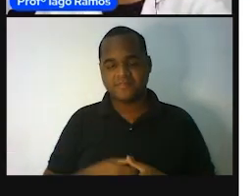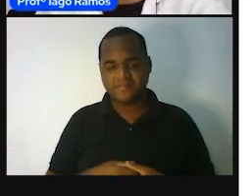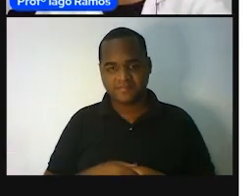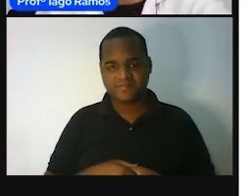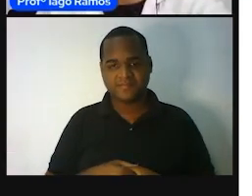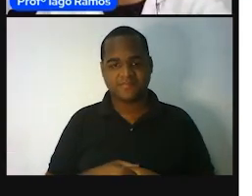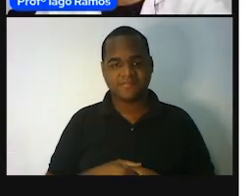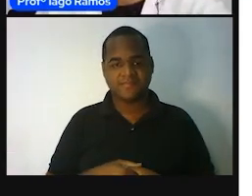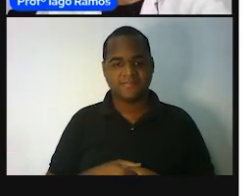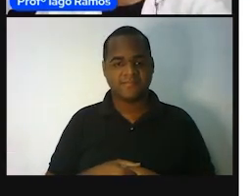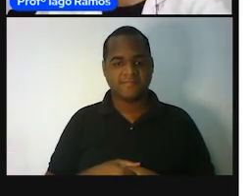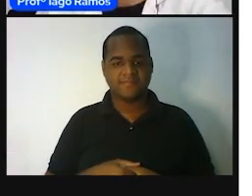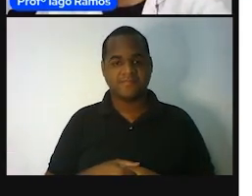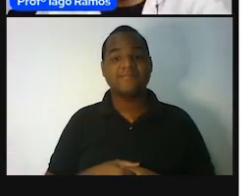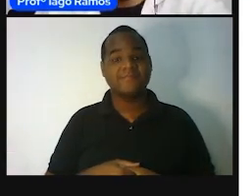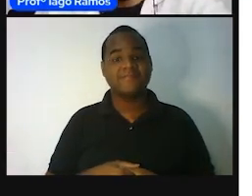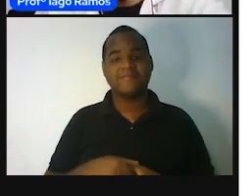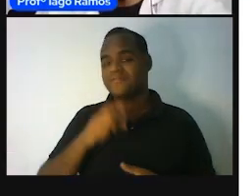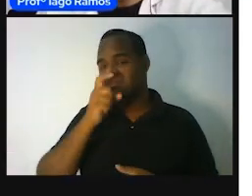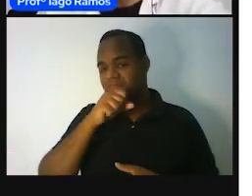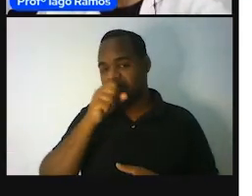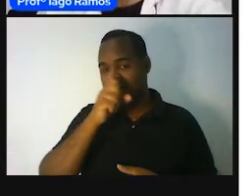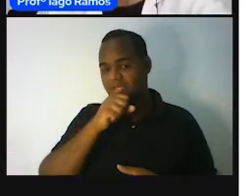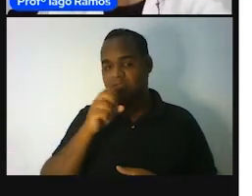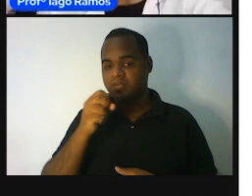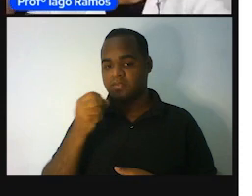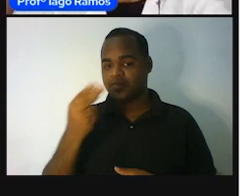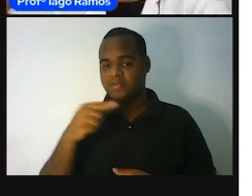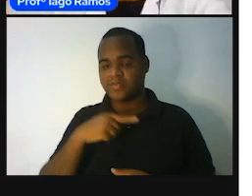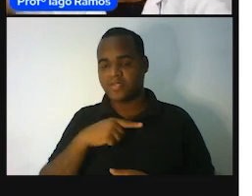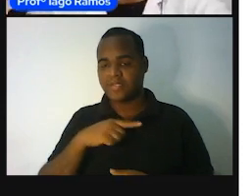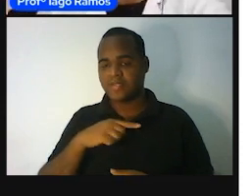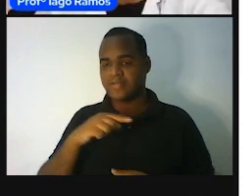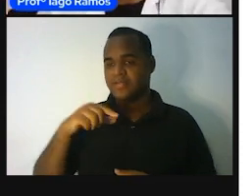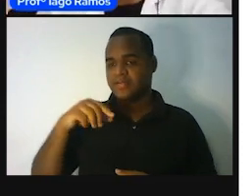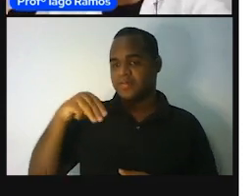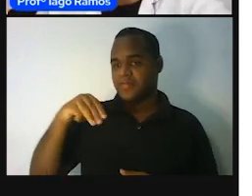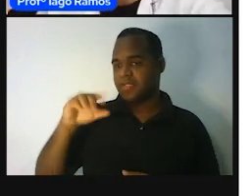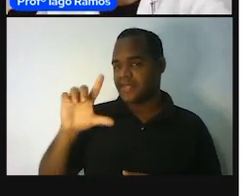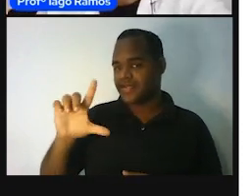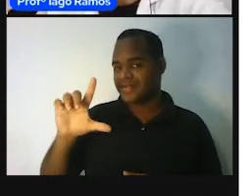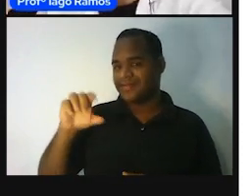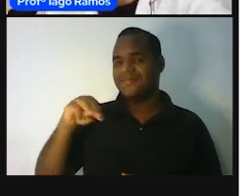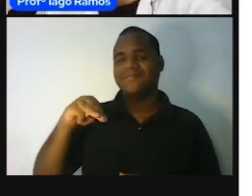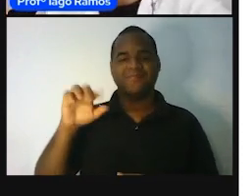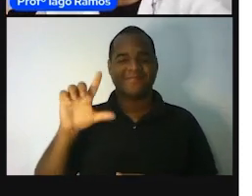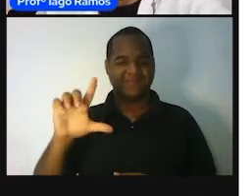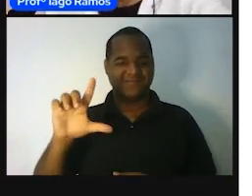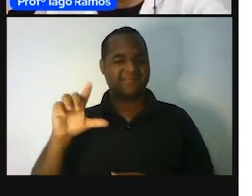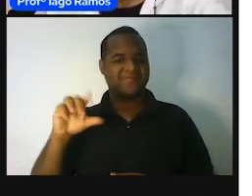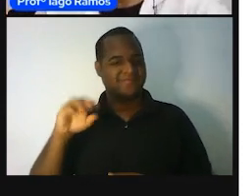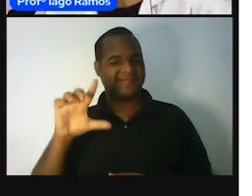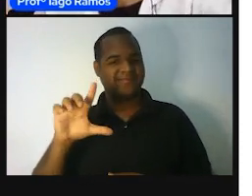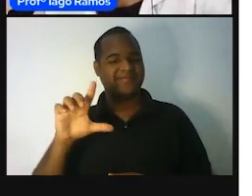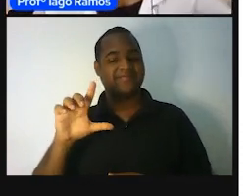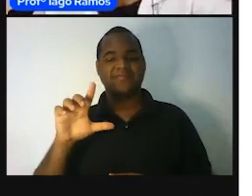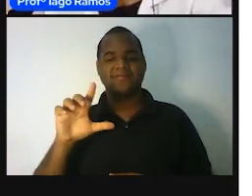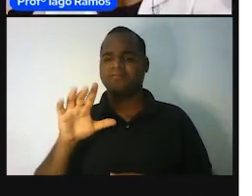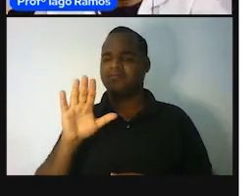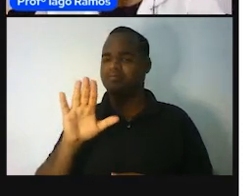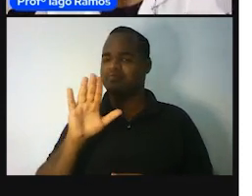cocopinho aí de açúcar de laranja? É o milímetro ou é milímetro? É o milímetro! Mas, professor,